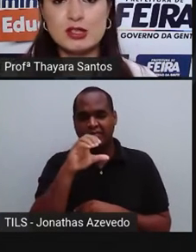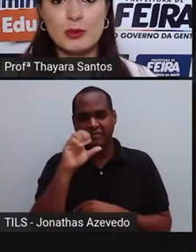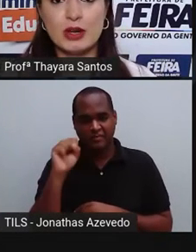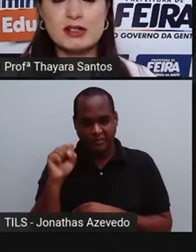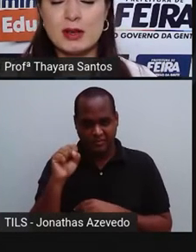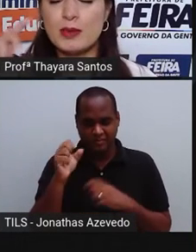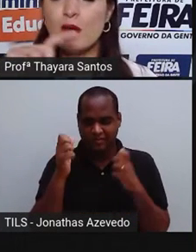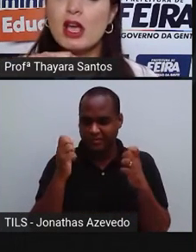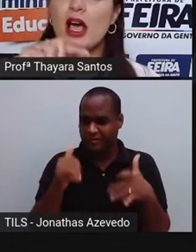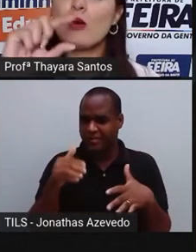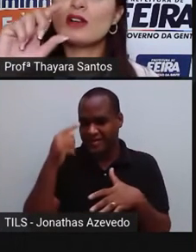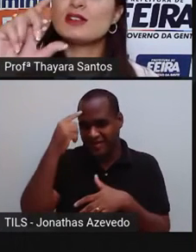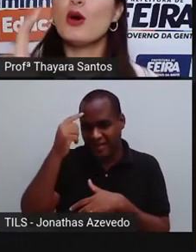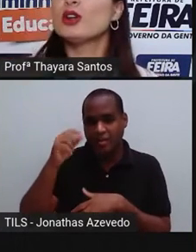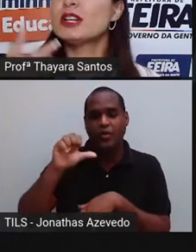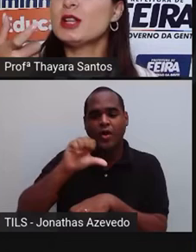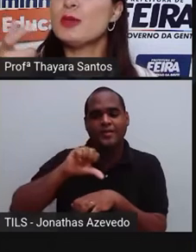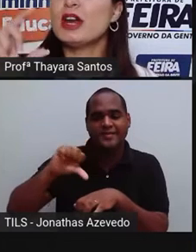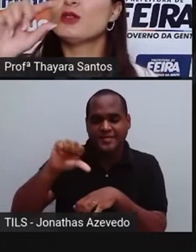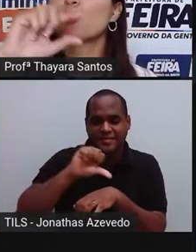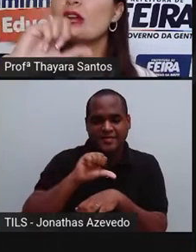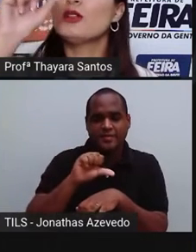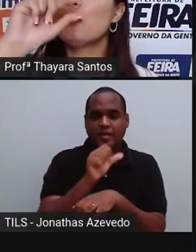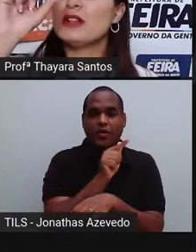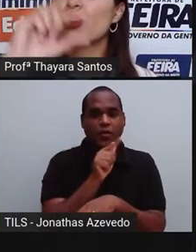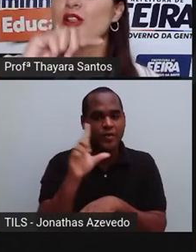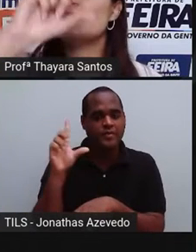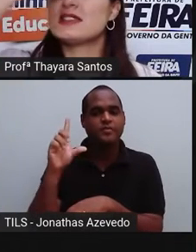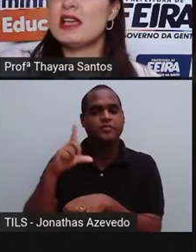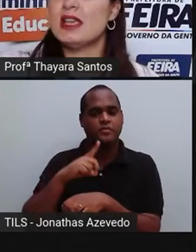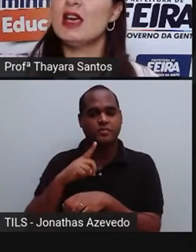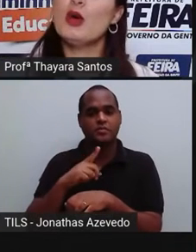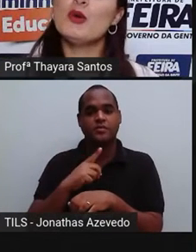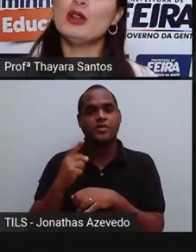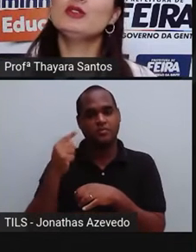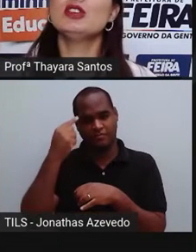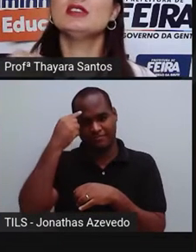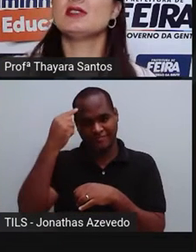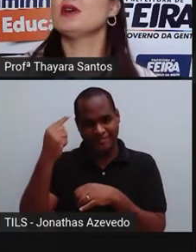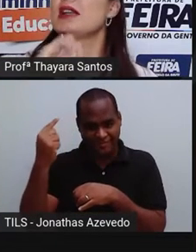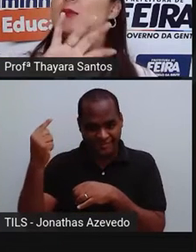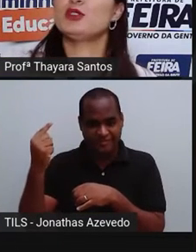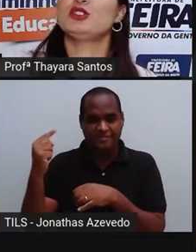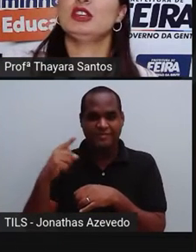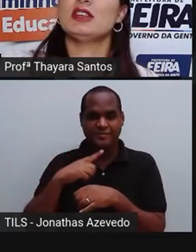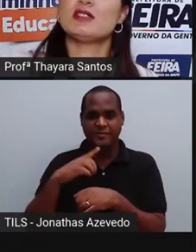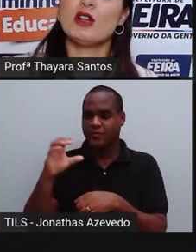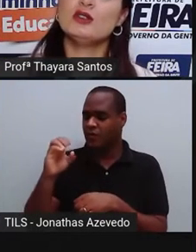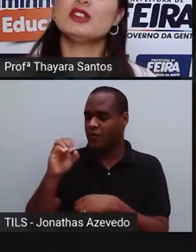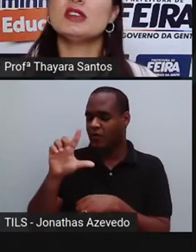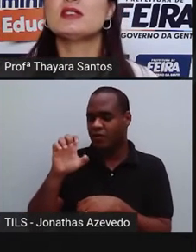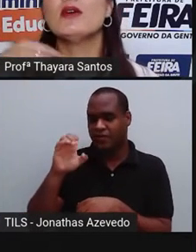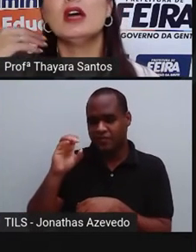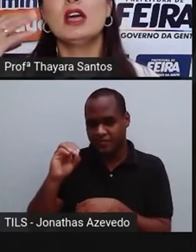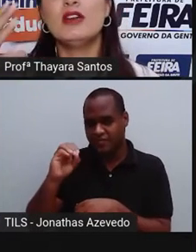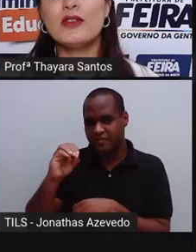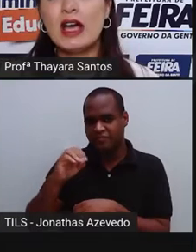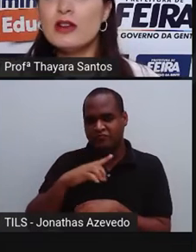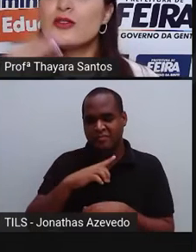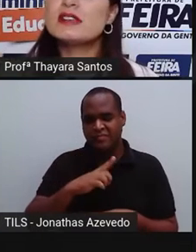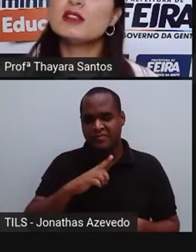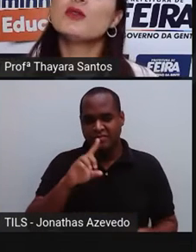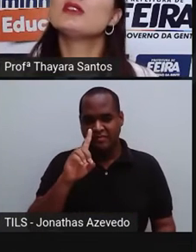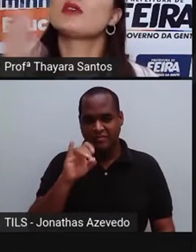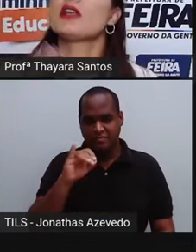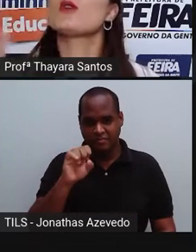o óleo diesel, por exemplo. Alcançou outra temperatura, do petróleo vai sair o óleo diesel, aí depois tira esse óleo diesel. E